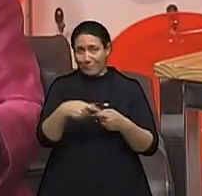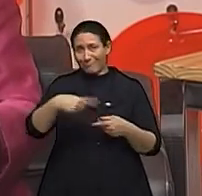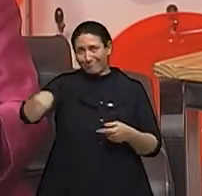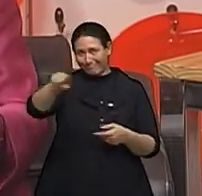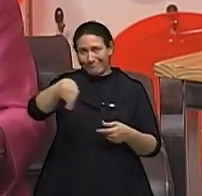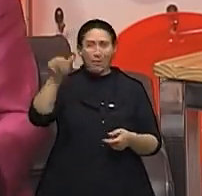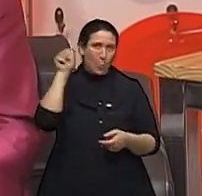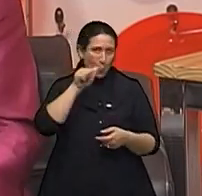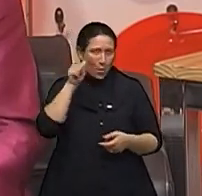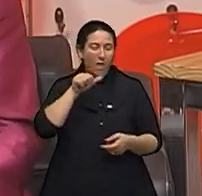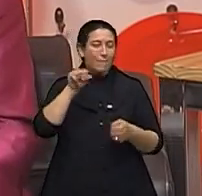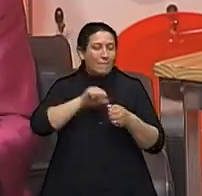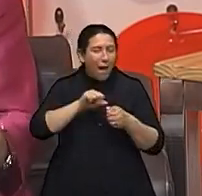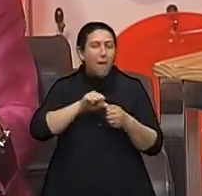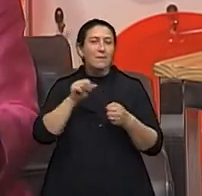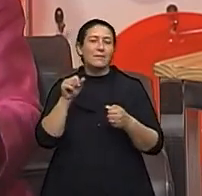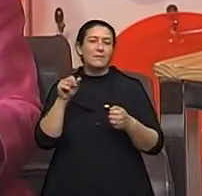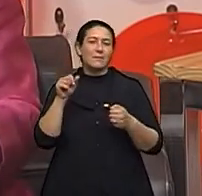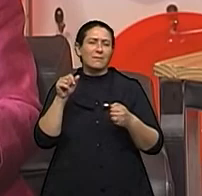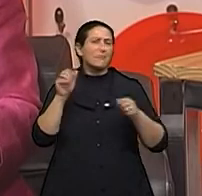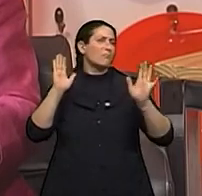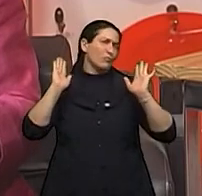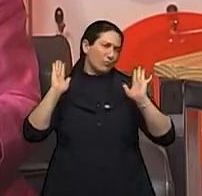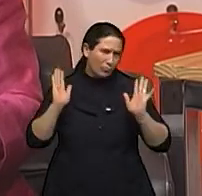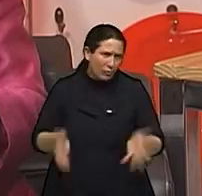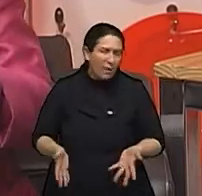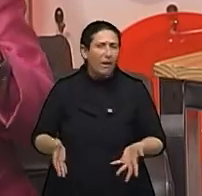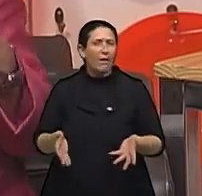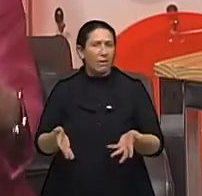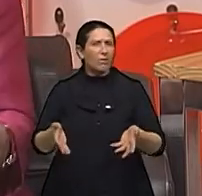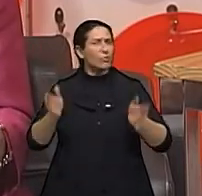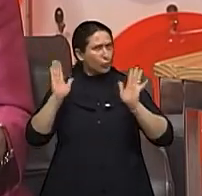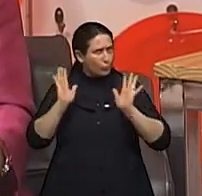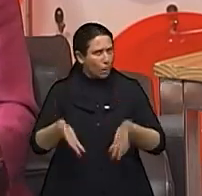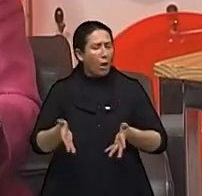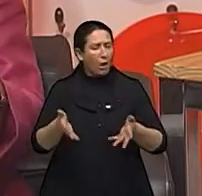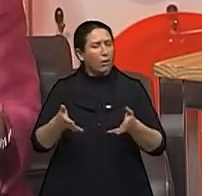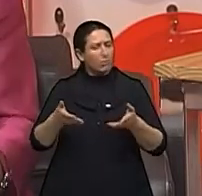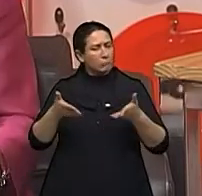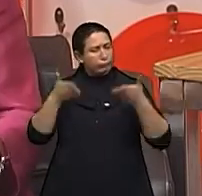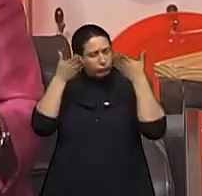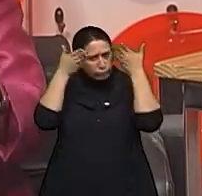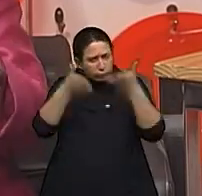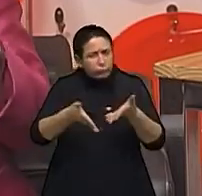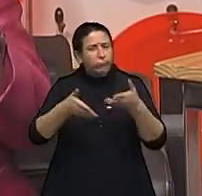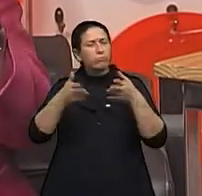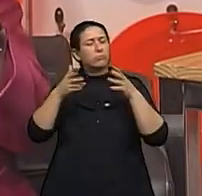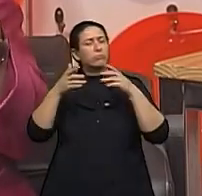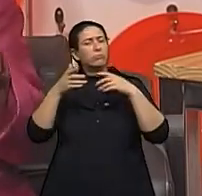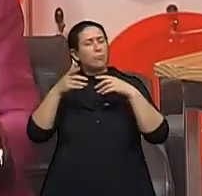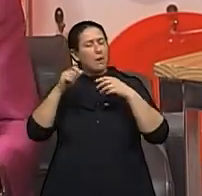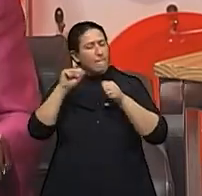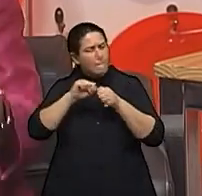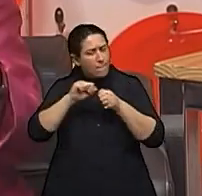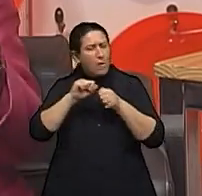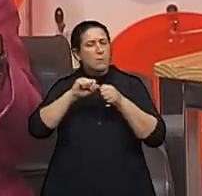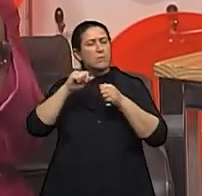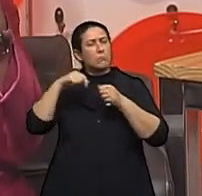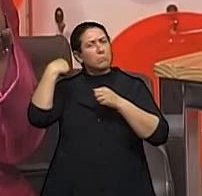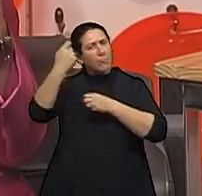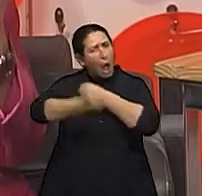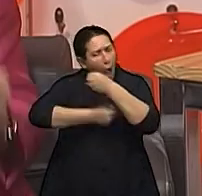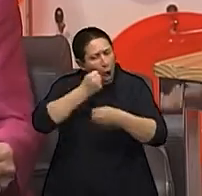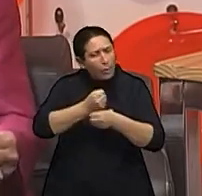fazem esse... Que já se doutrinaram de fazer o seu exame periódico,